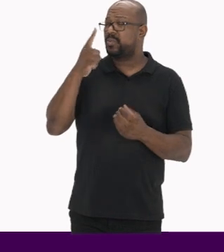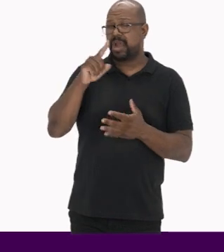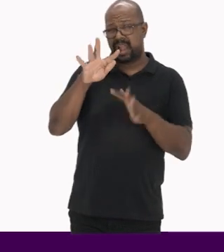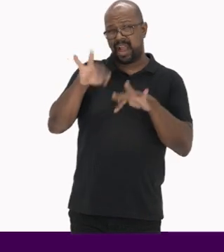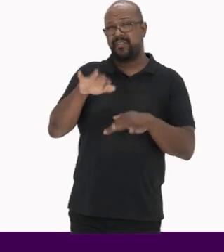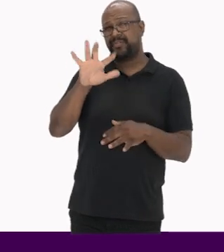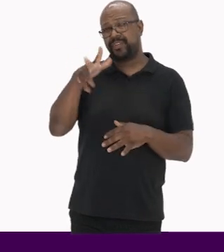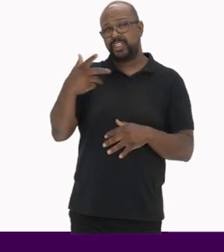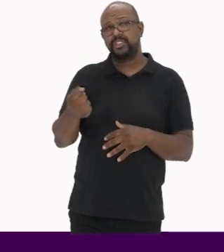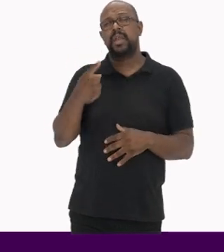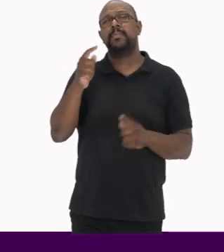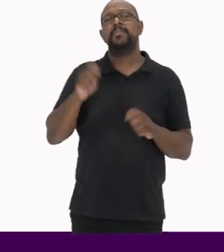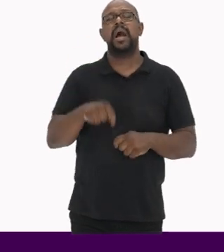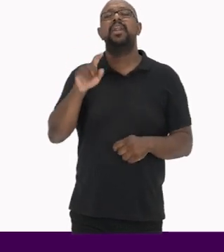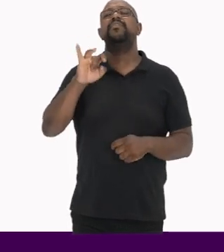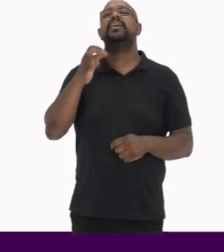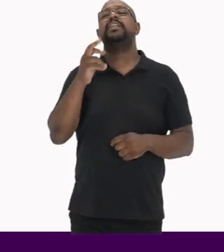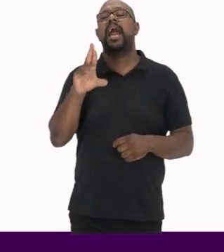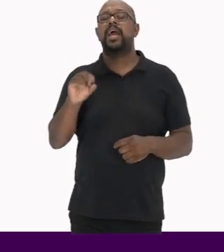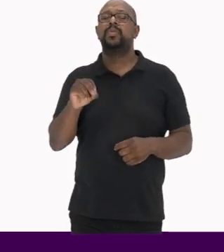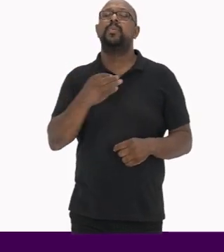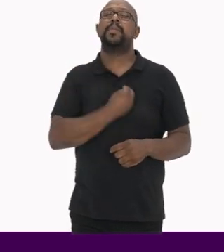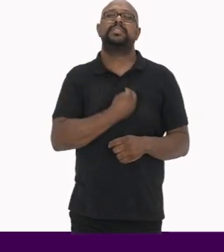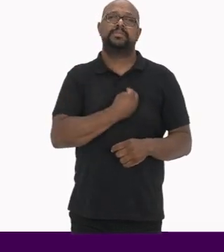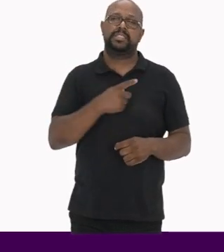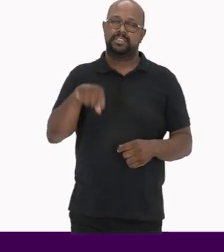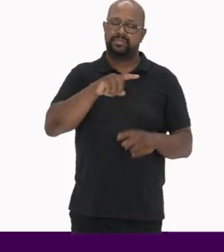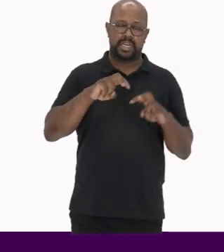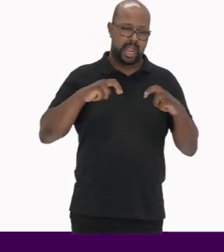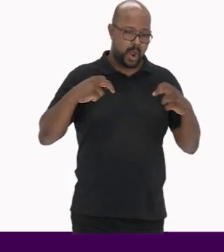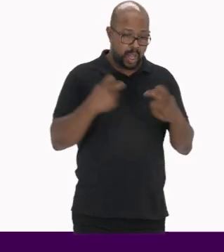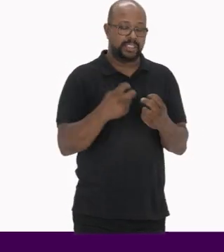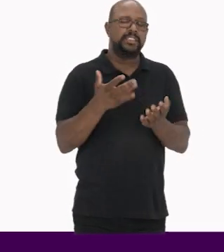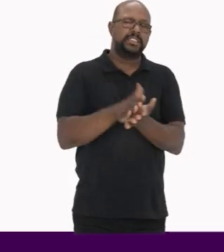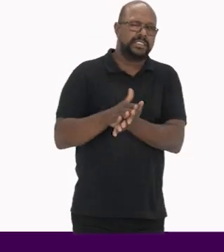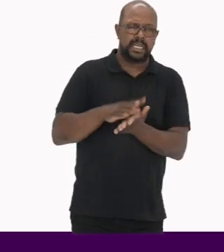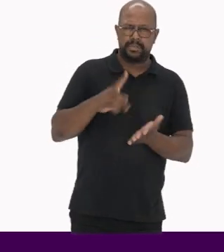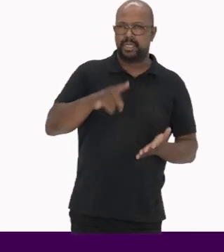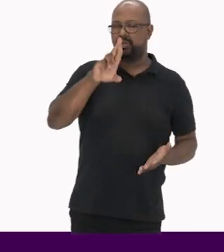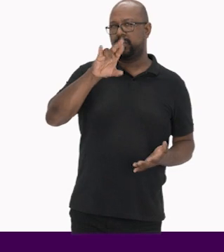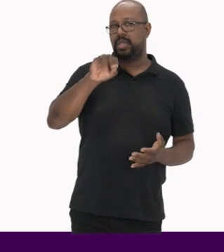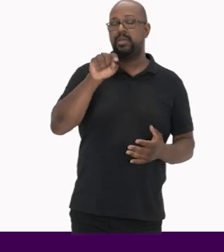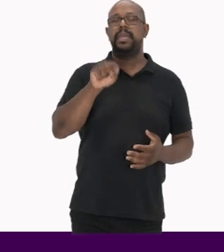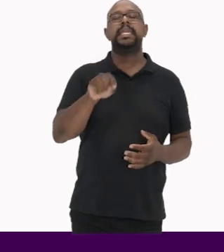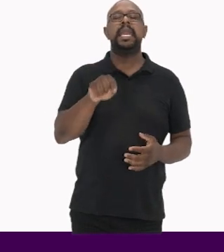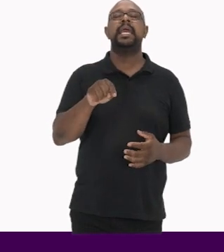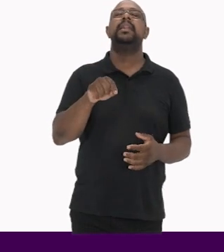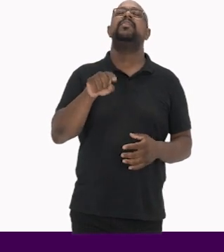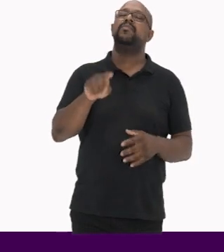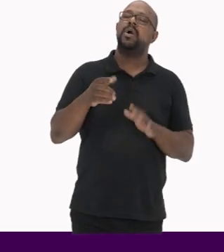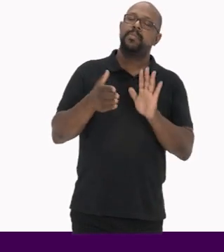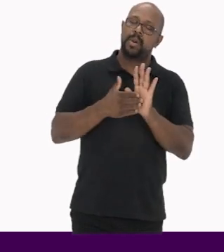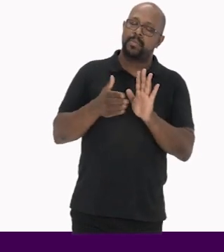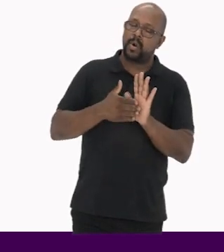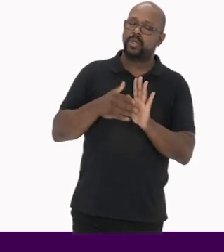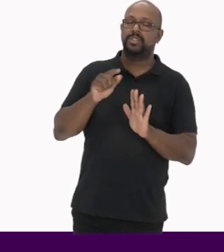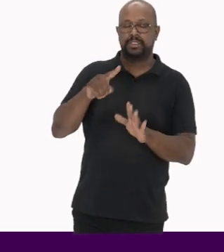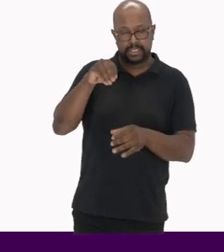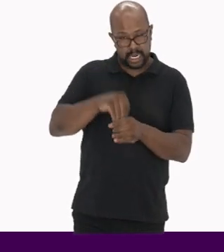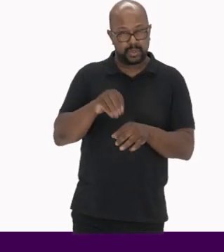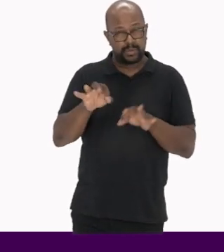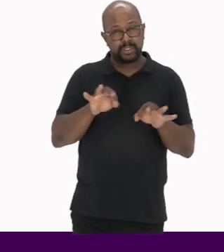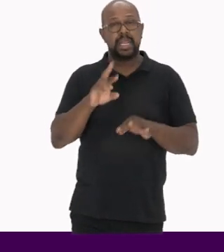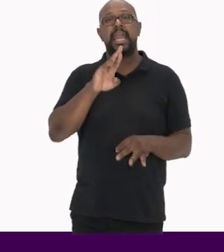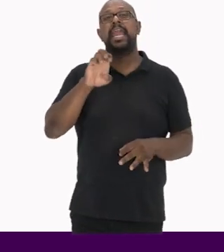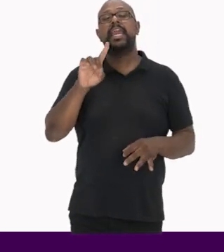de uma ficha feita para o inventário participativo das rodas de samba do Rio de Janeiro E ele foi proposto dentro